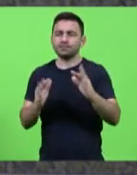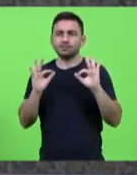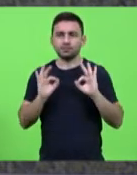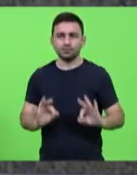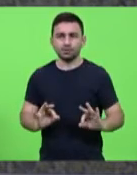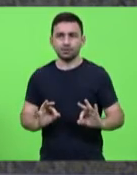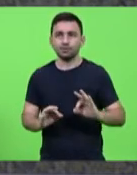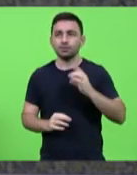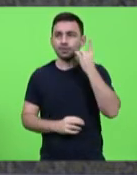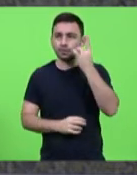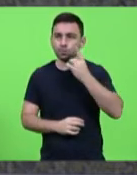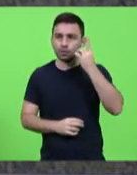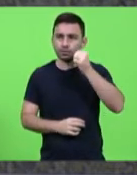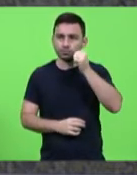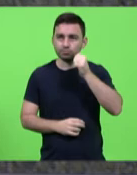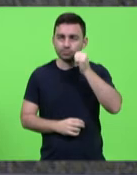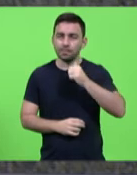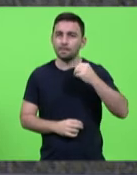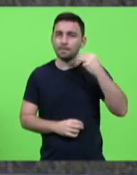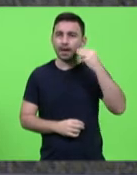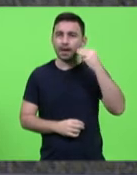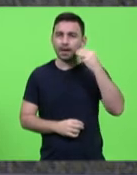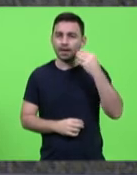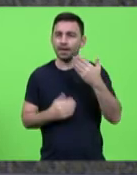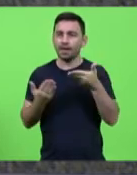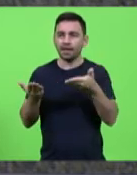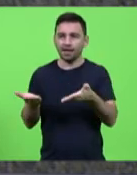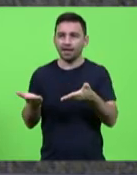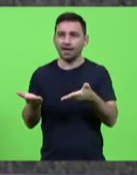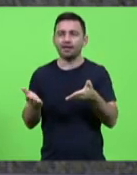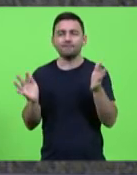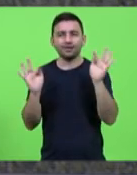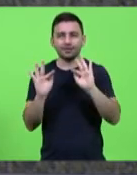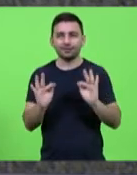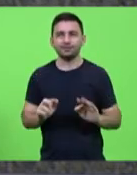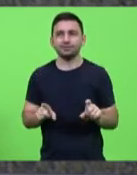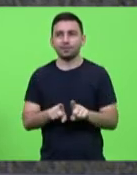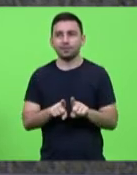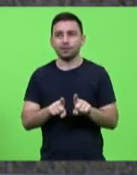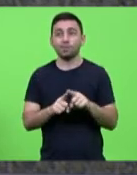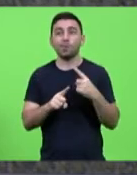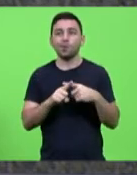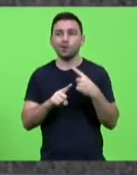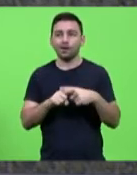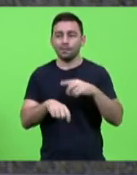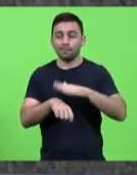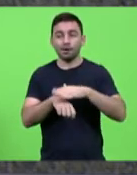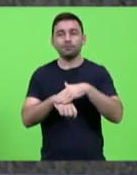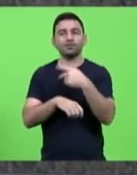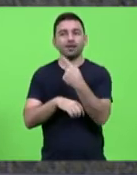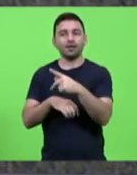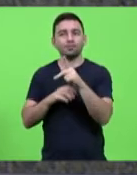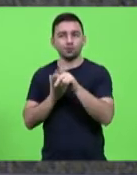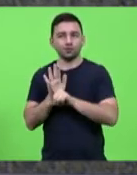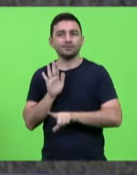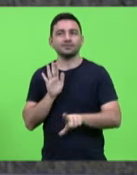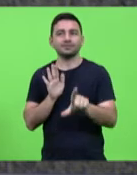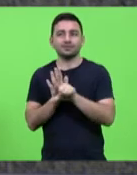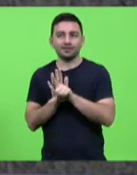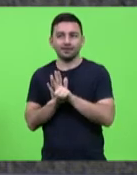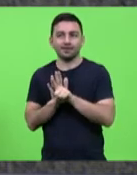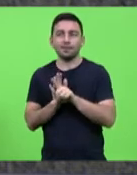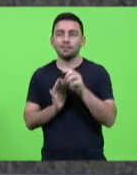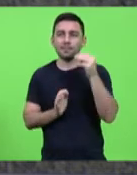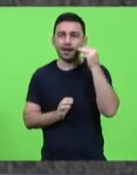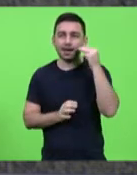Marlene, que está aqui conosco, também está muito feliz porque o projeto de lei é de sua autoria. Então, a Marlene tem